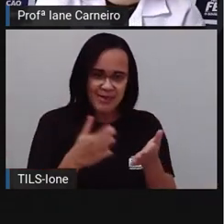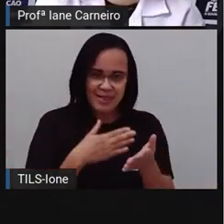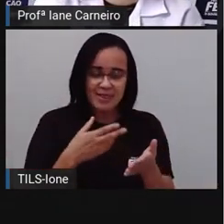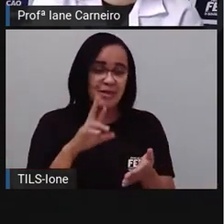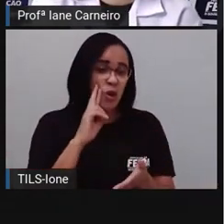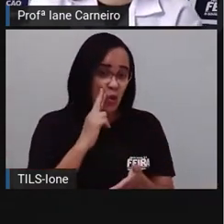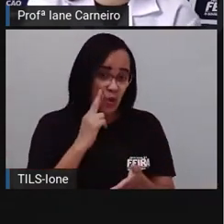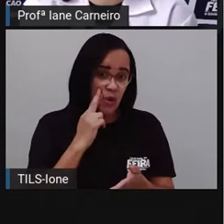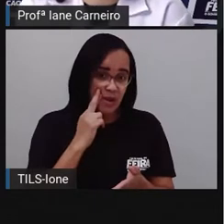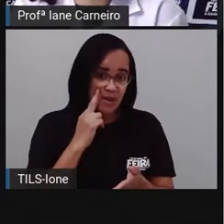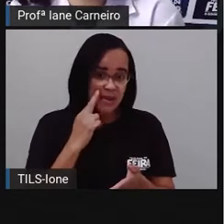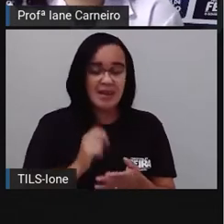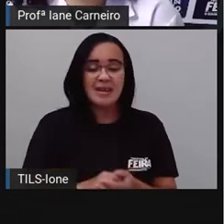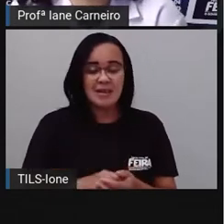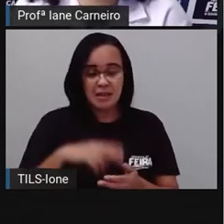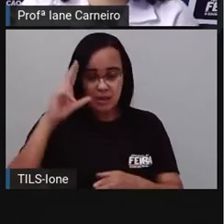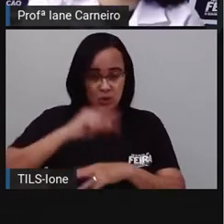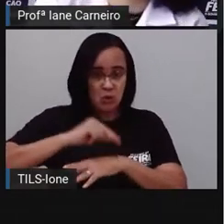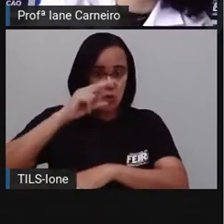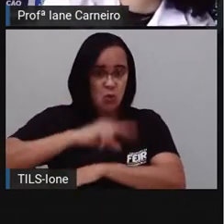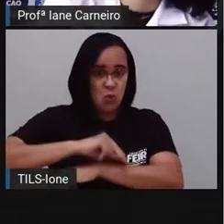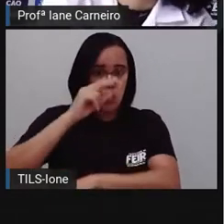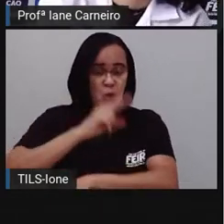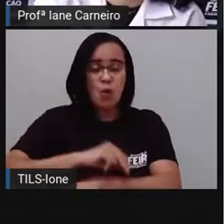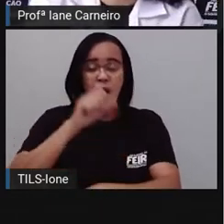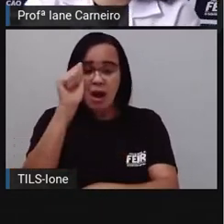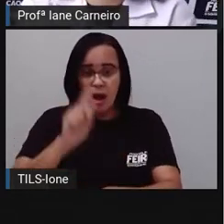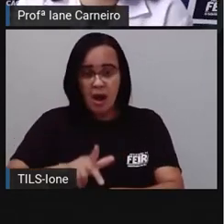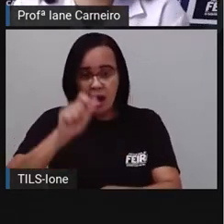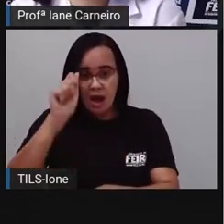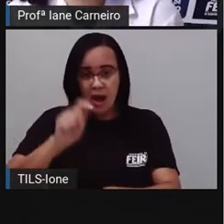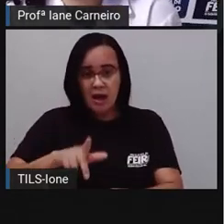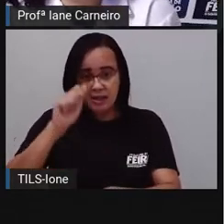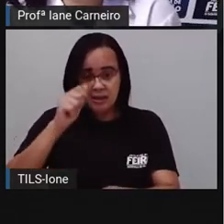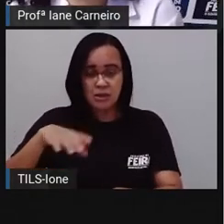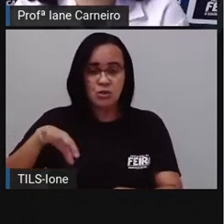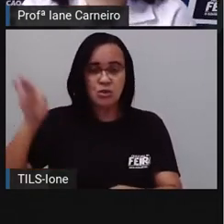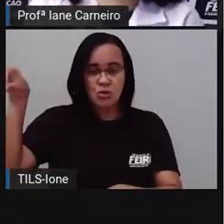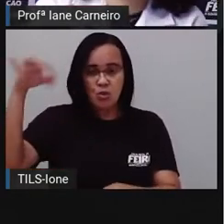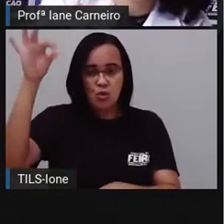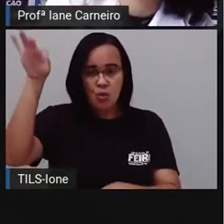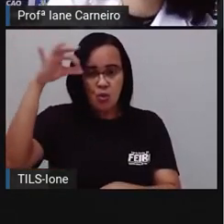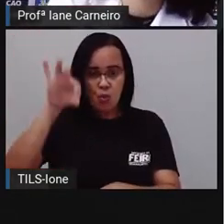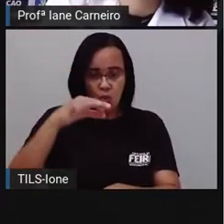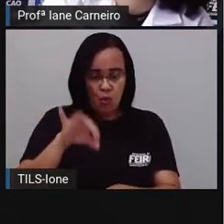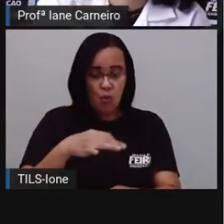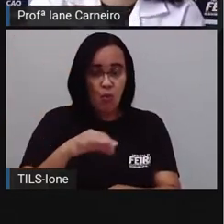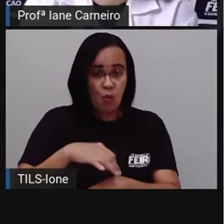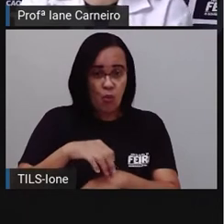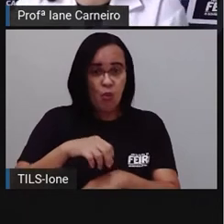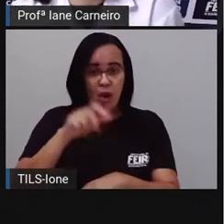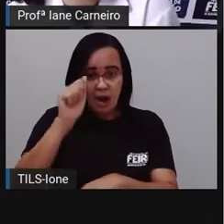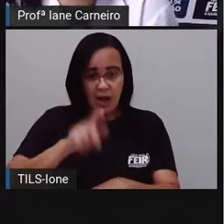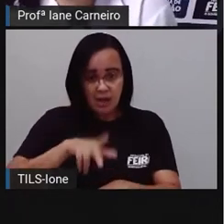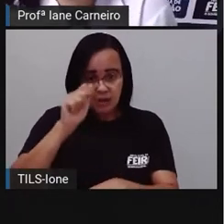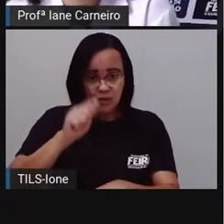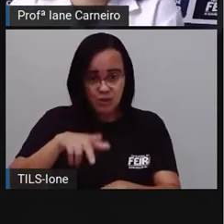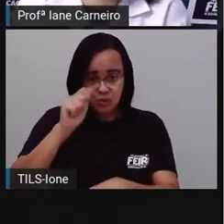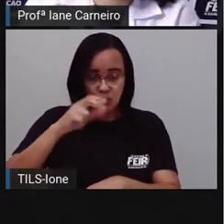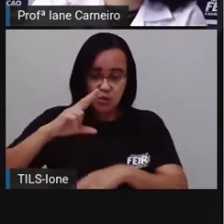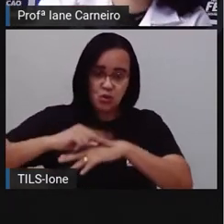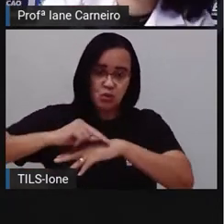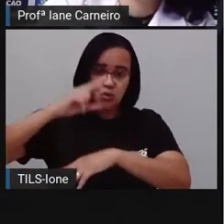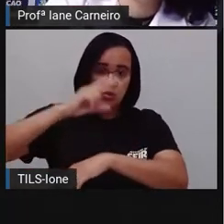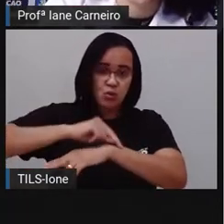do pernilongo era o azul, né? A do louva-a-Deus era o verde, né? O do Sabiá